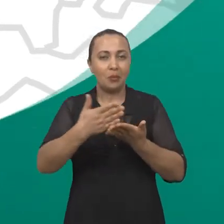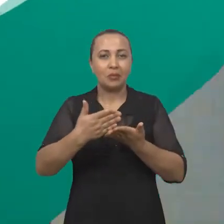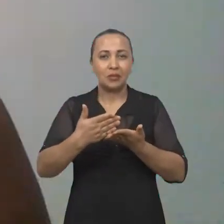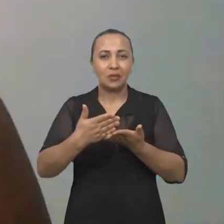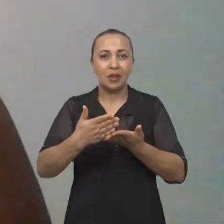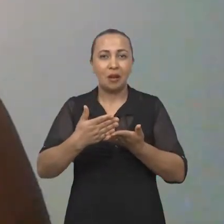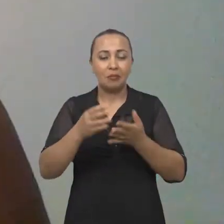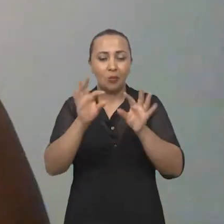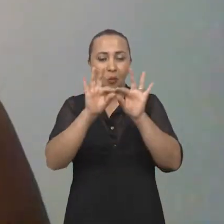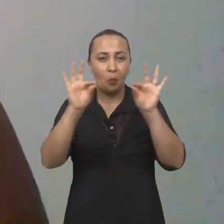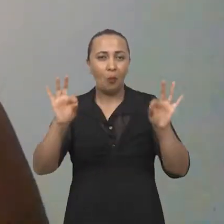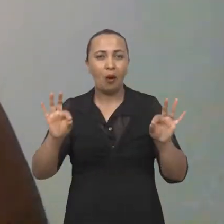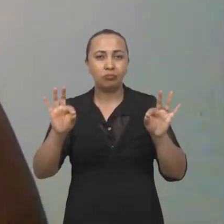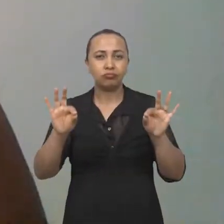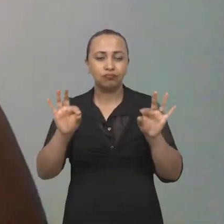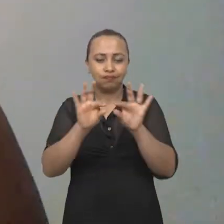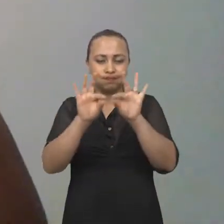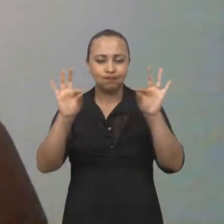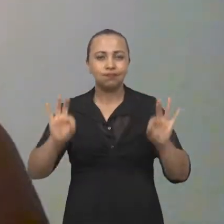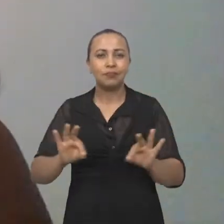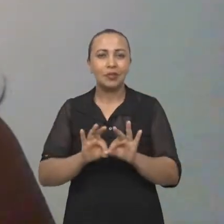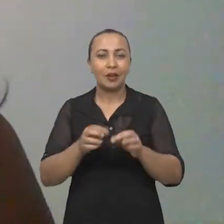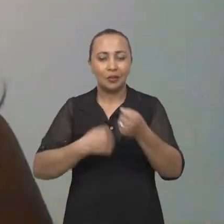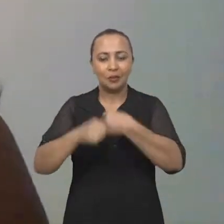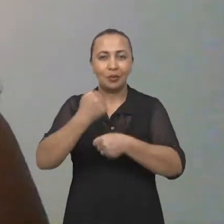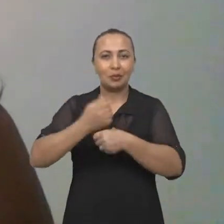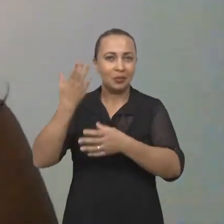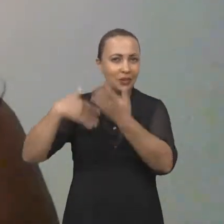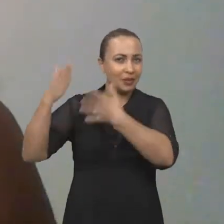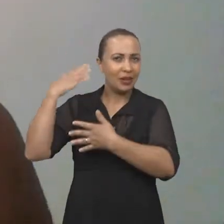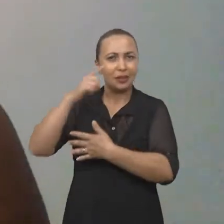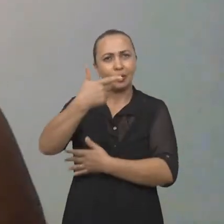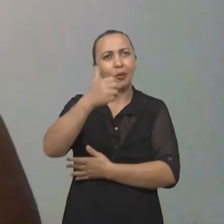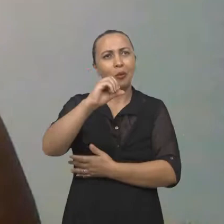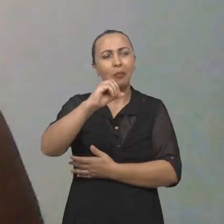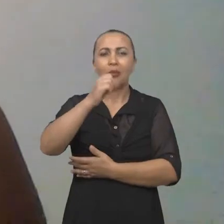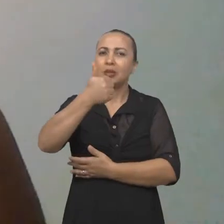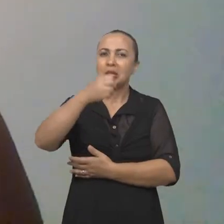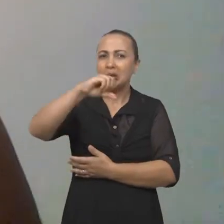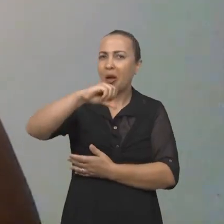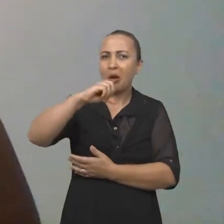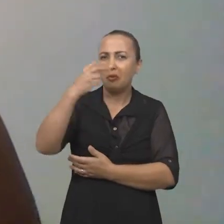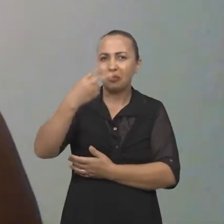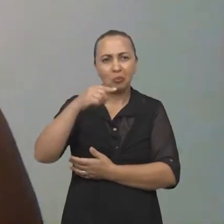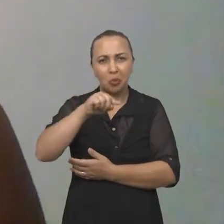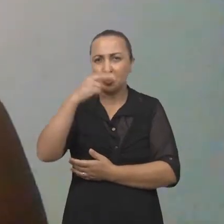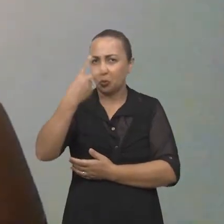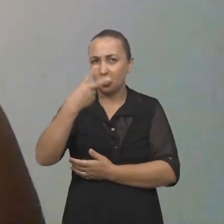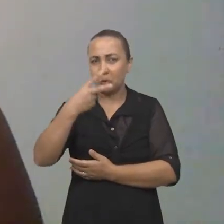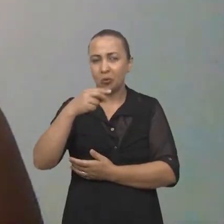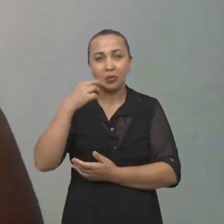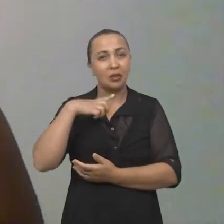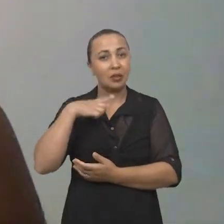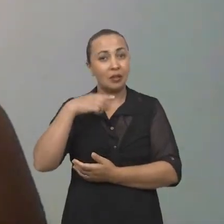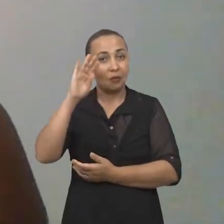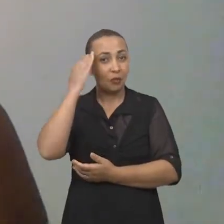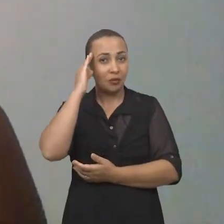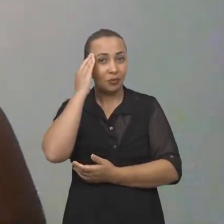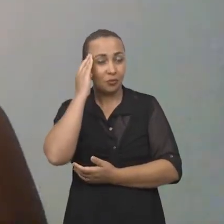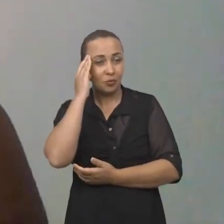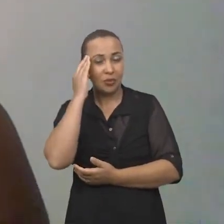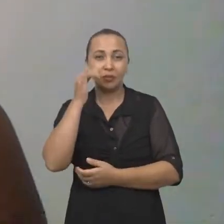Iniciamos o projeto ano passado, na verdade em 2019, segundo semestre de 2019, e tivemos o